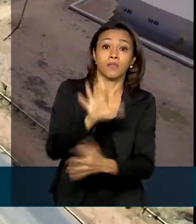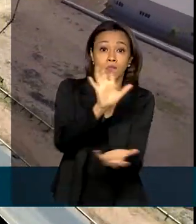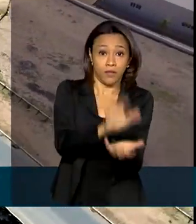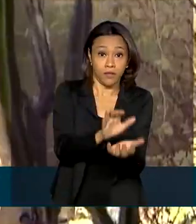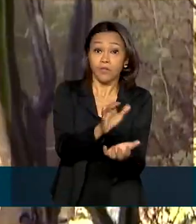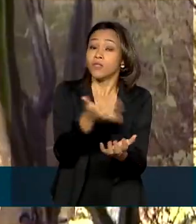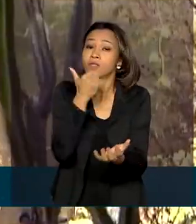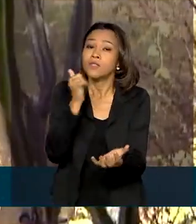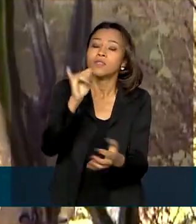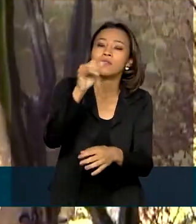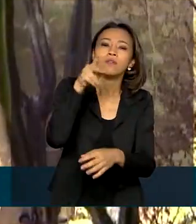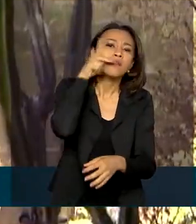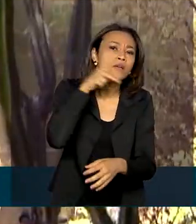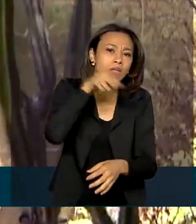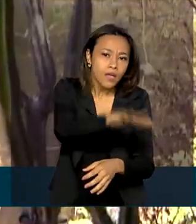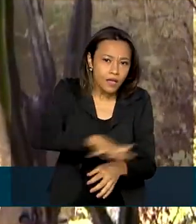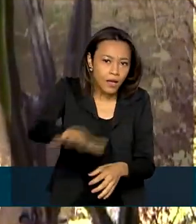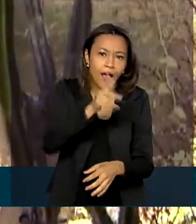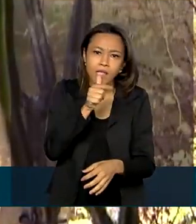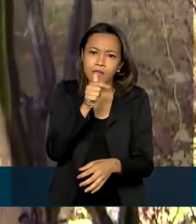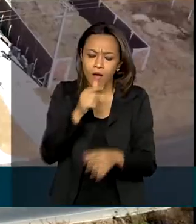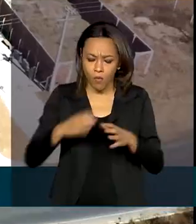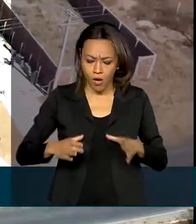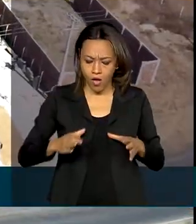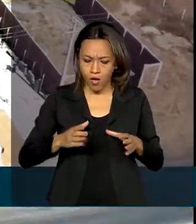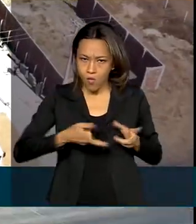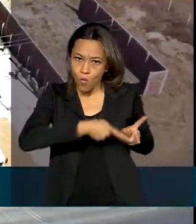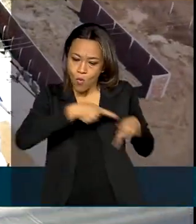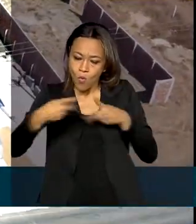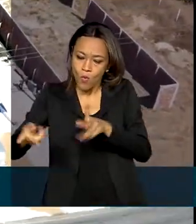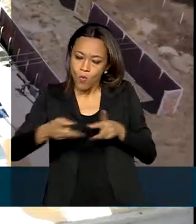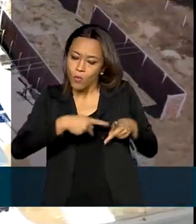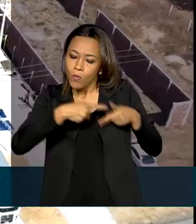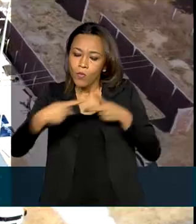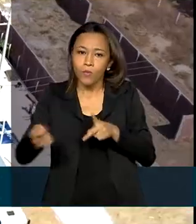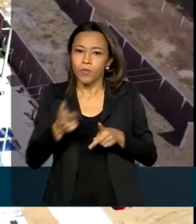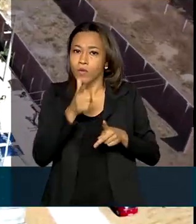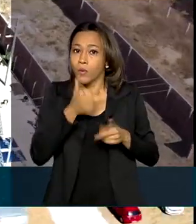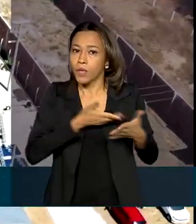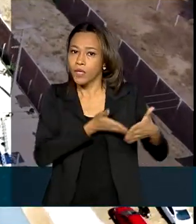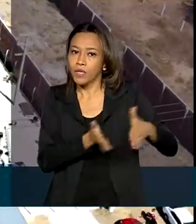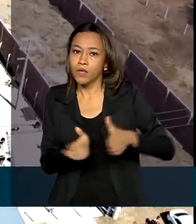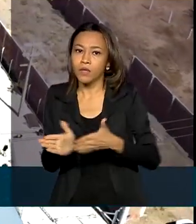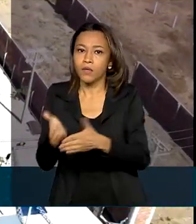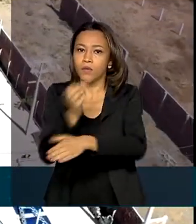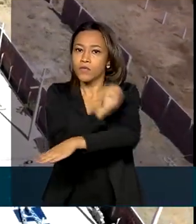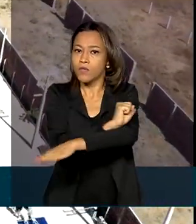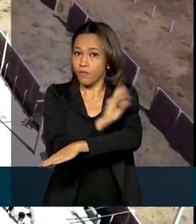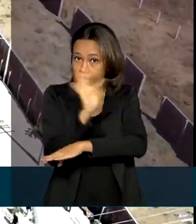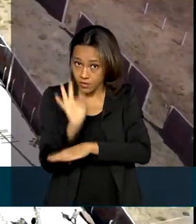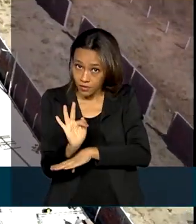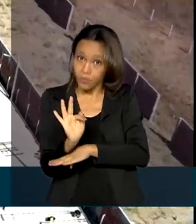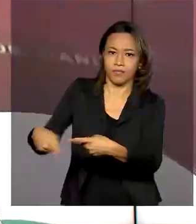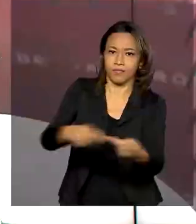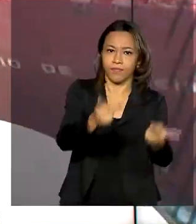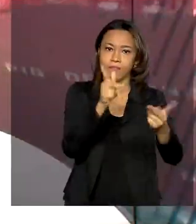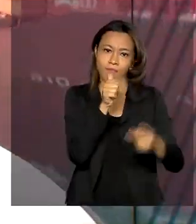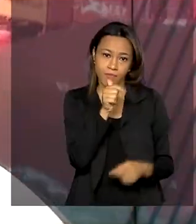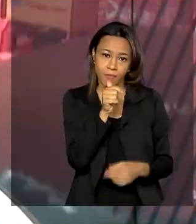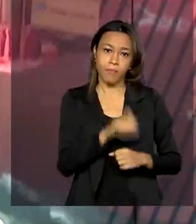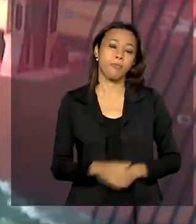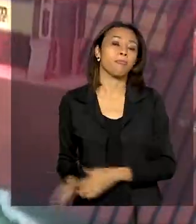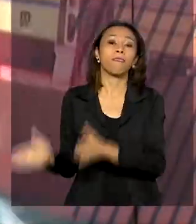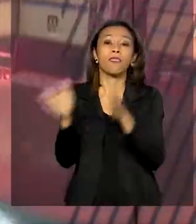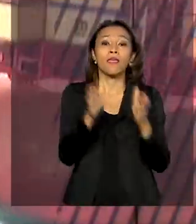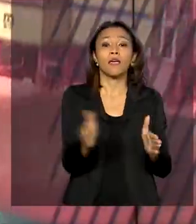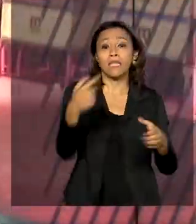paraibano. As águas são captadas diretamente do eixo leste da transposição do Rio São Francisco. E